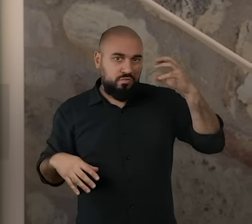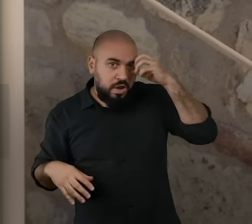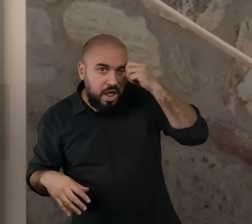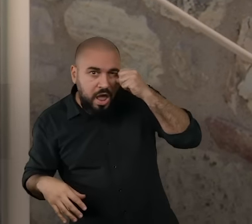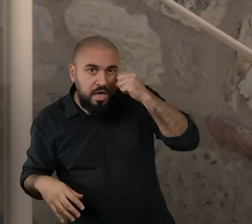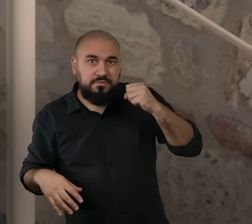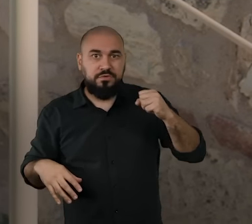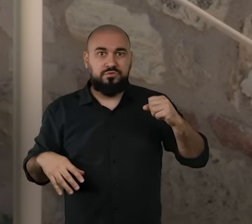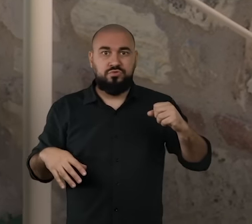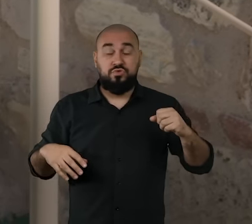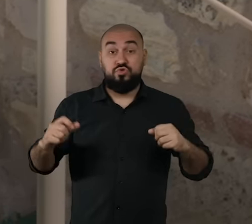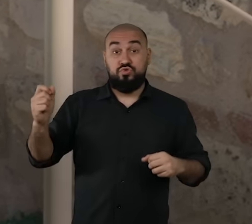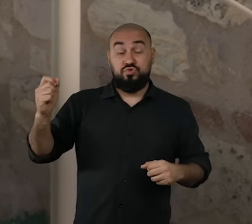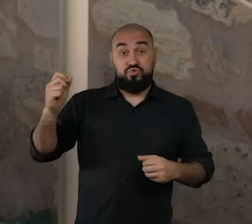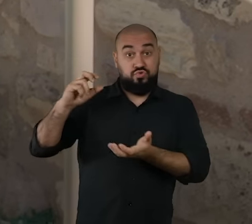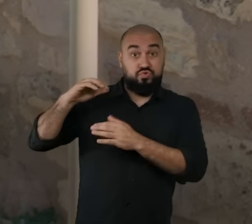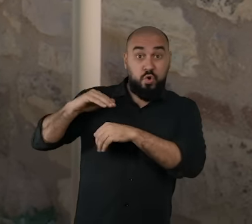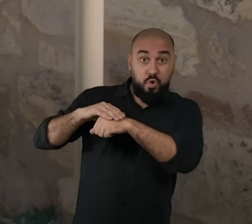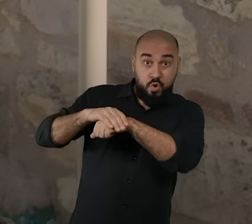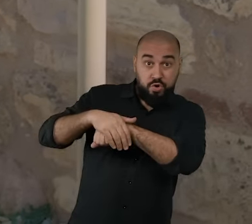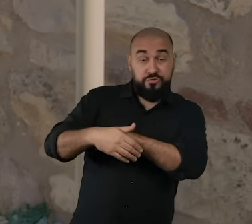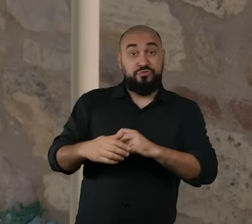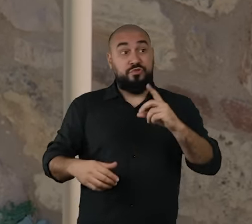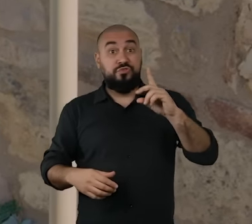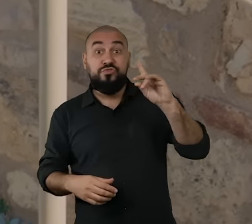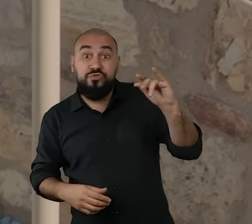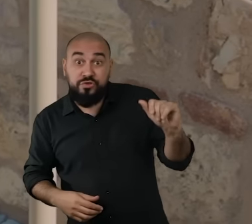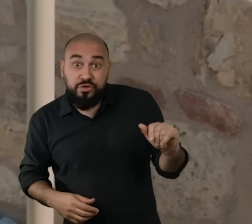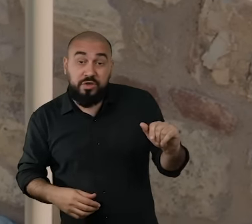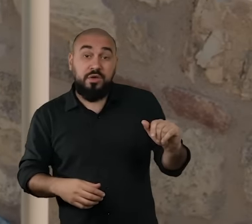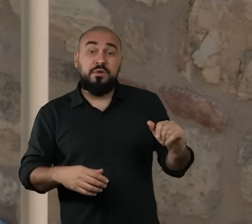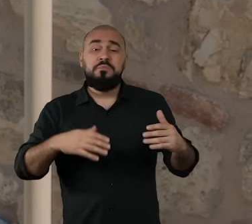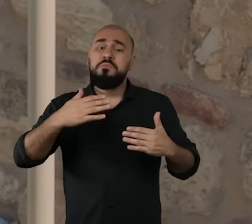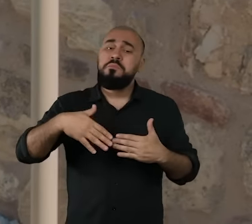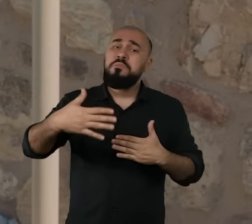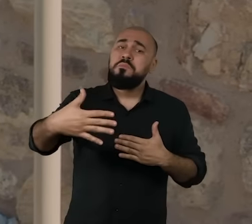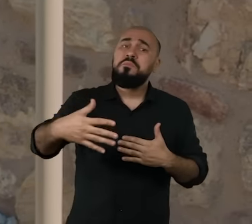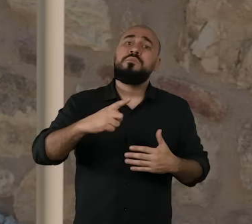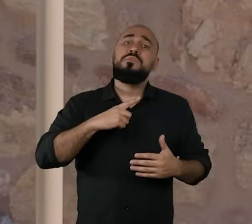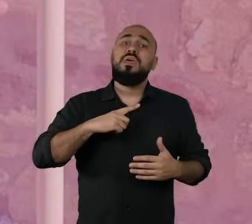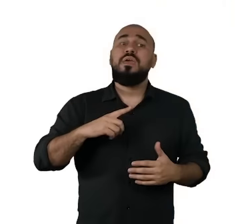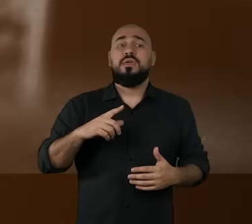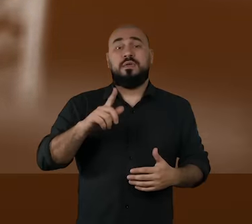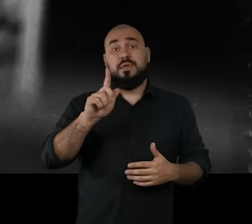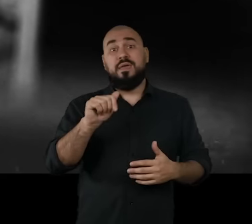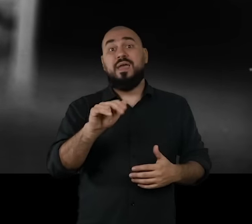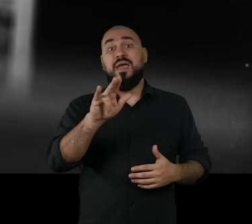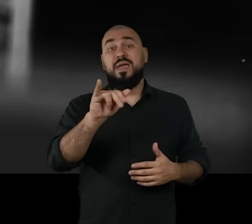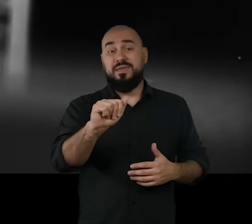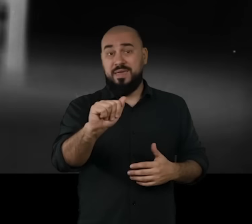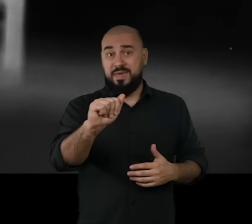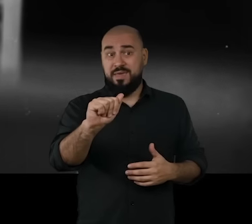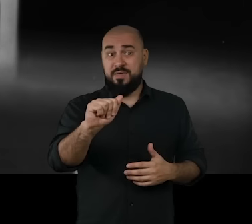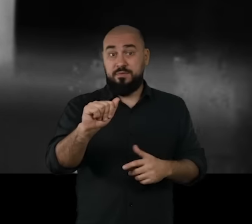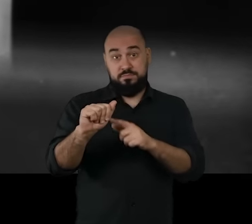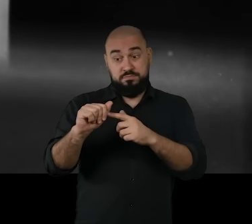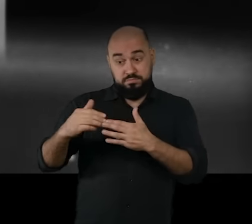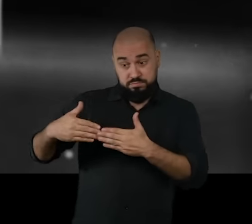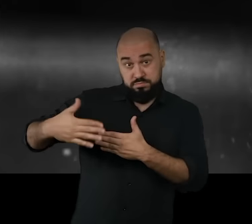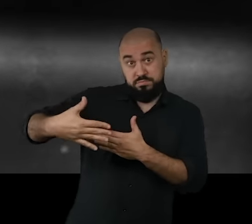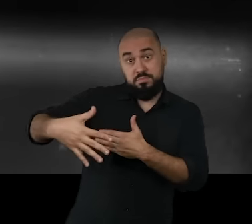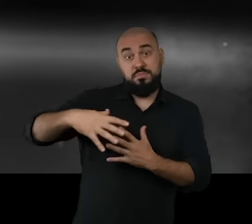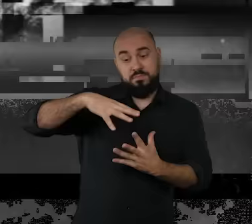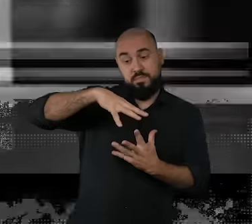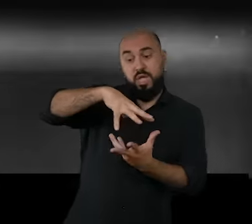elementos siderais, que só foram divinizados posteriormente, havia Gaia, que depois se tornaria